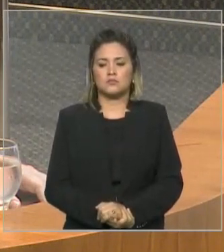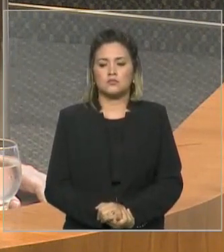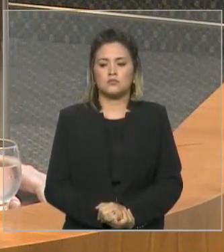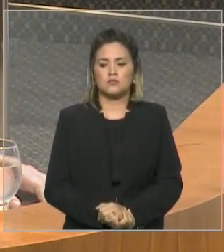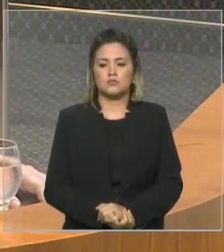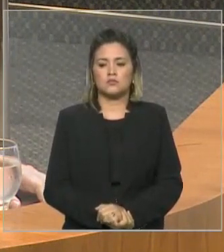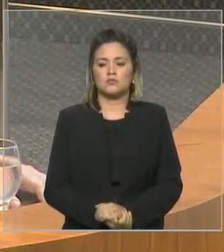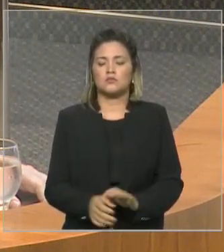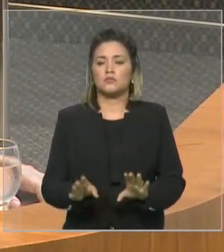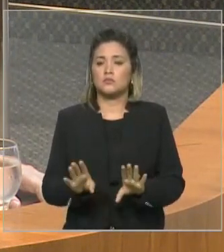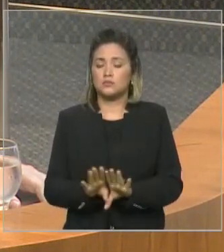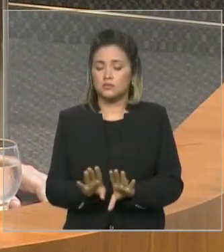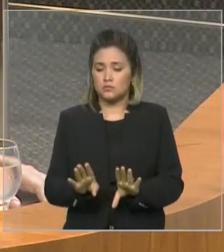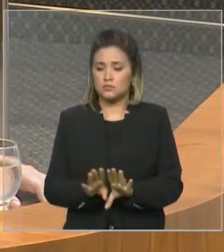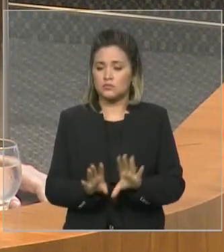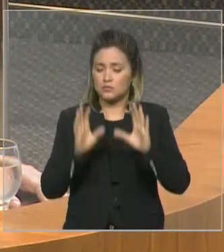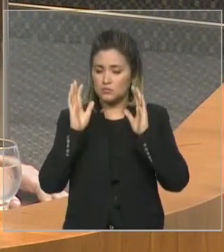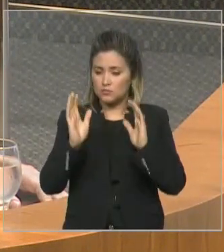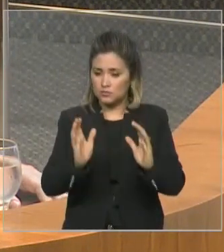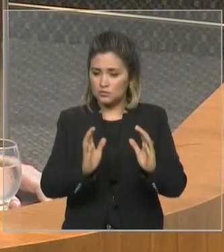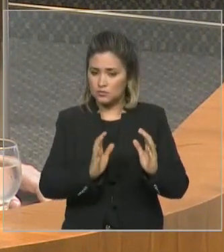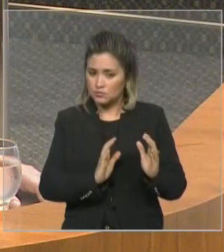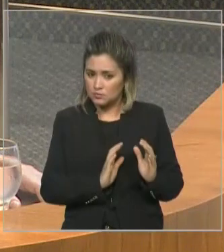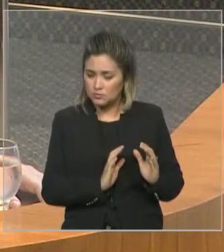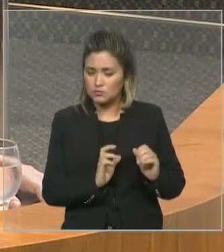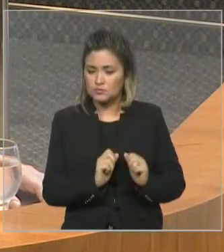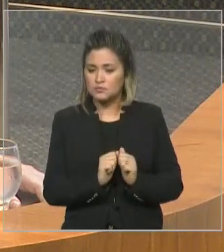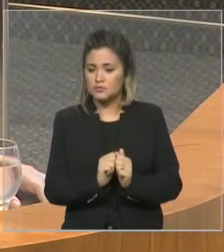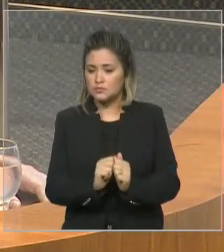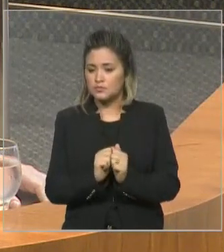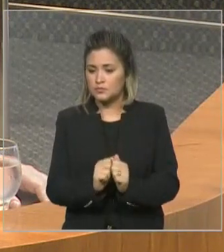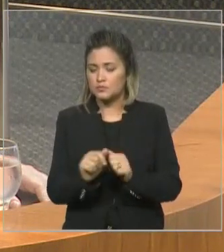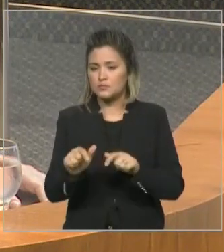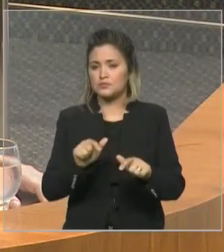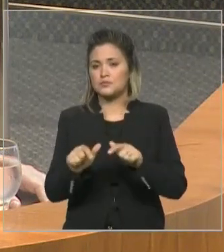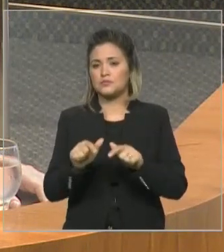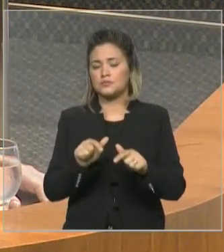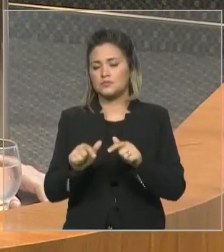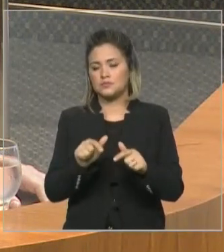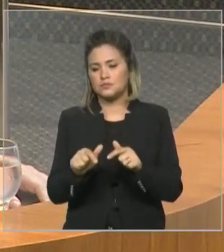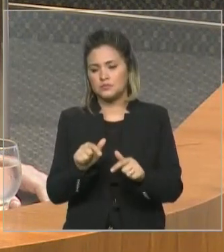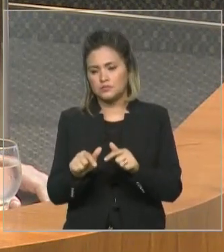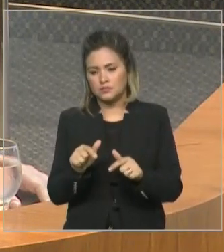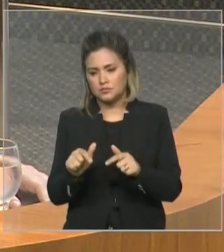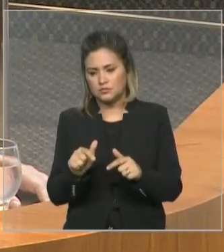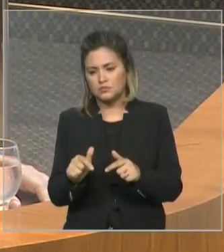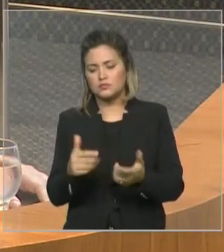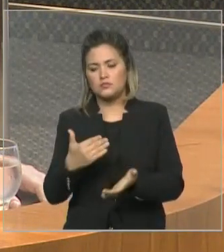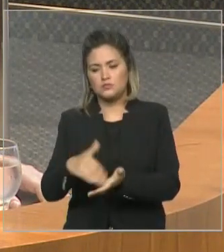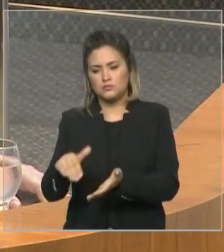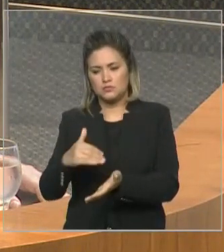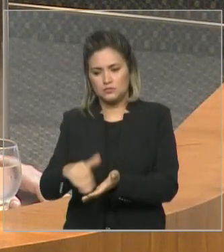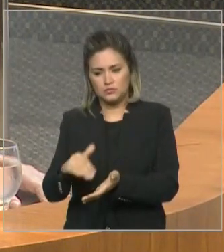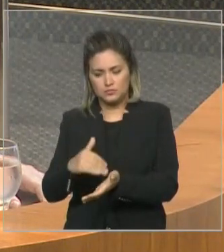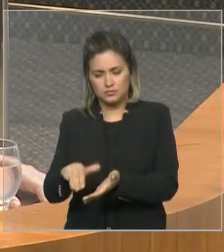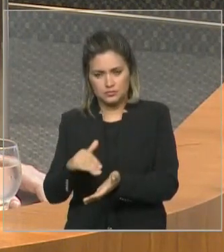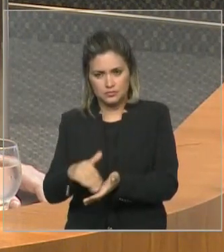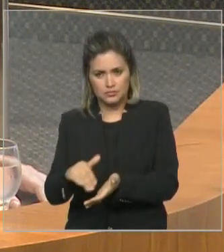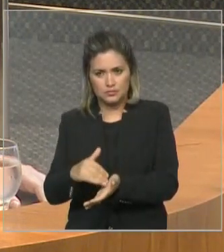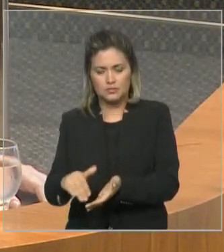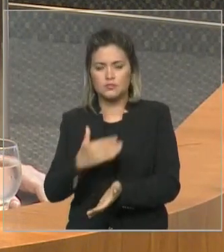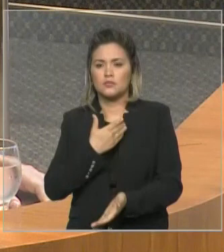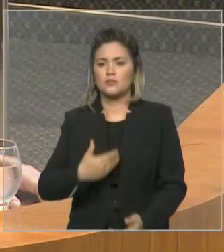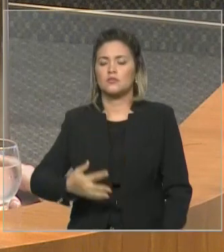honra também, foi uma honra dividir a responsabilidade de comandar uma pasta no secretariado do governador Flávio Dino.